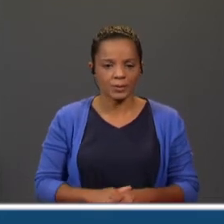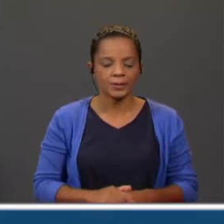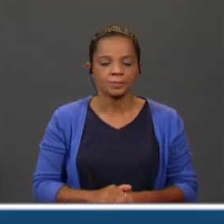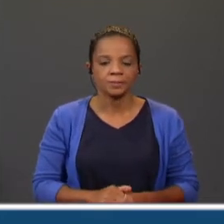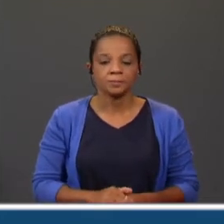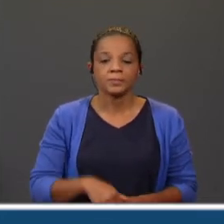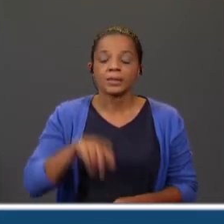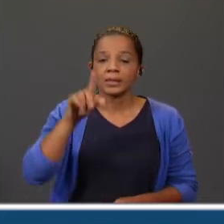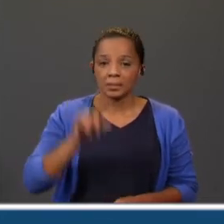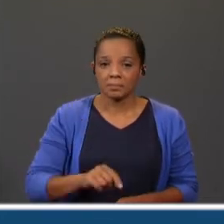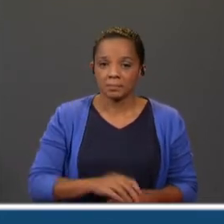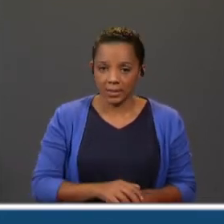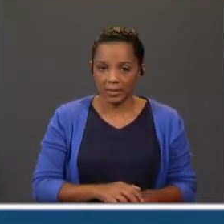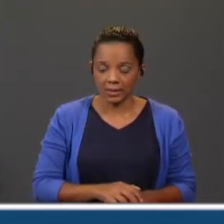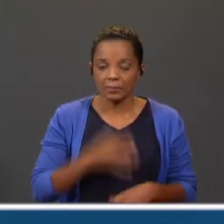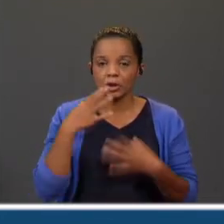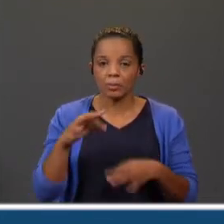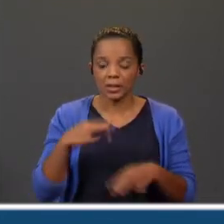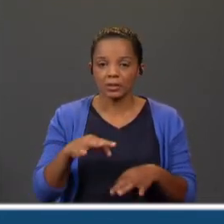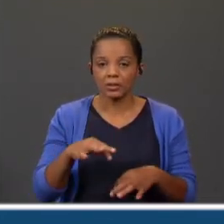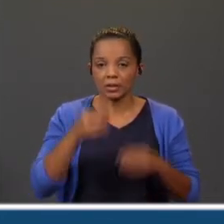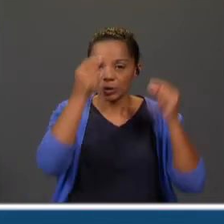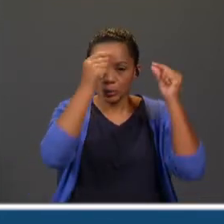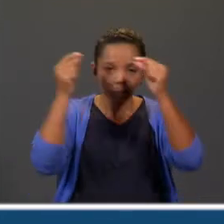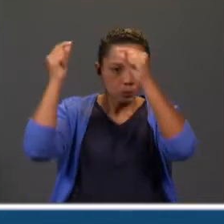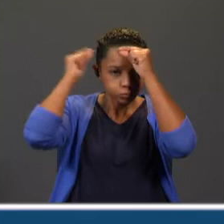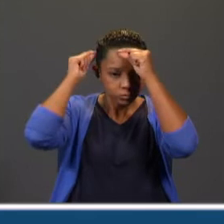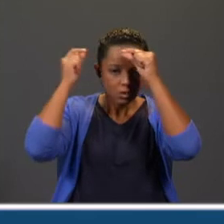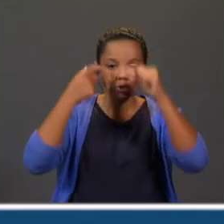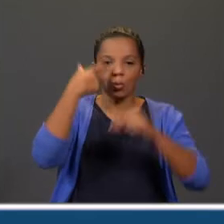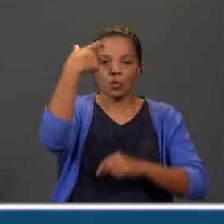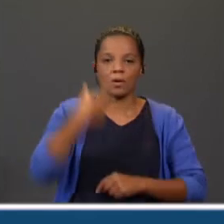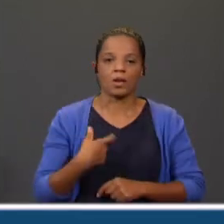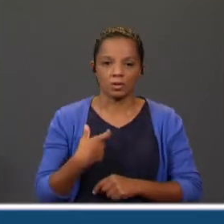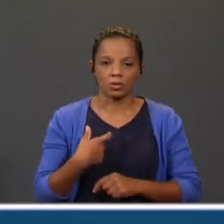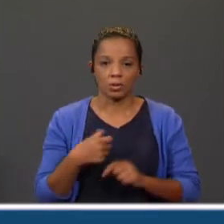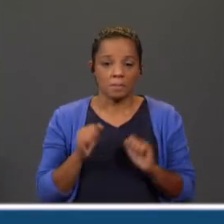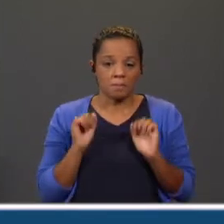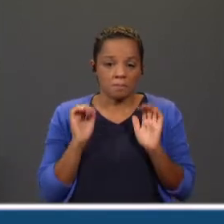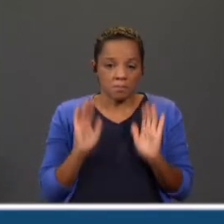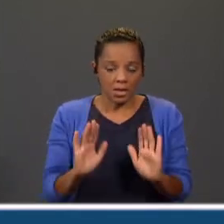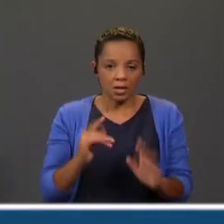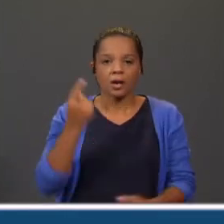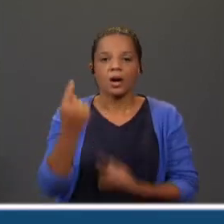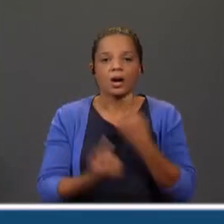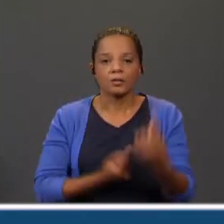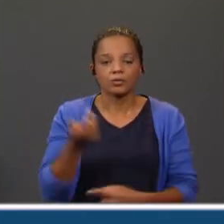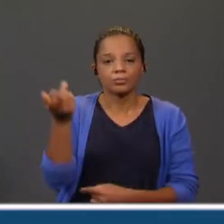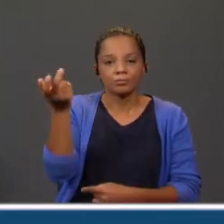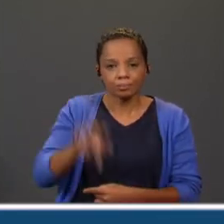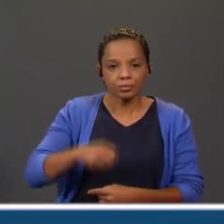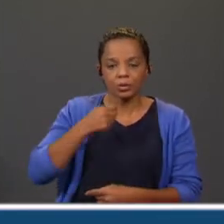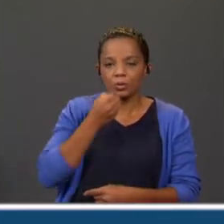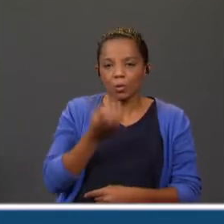E normalmente, as suas personagens são humanas. Mas, por vezes, surgem